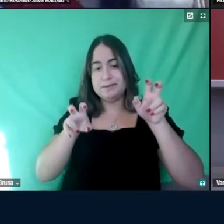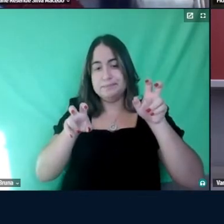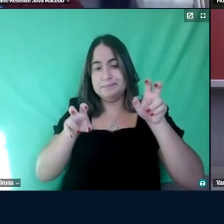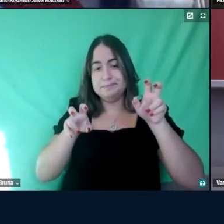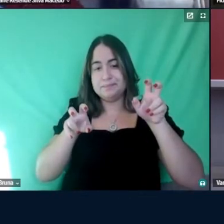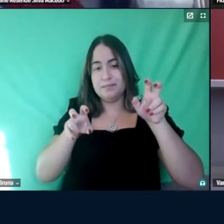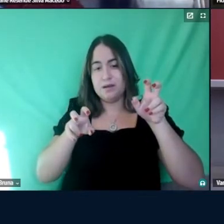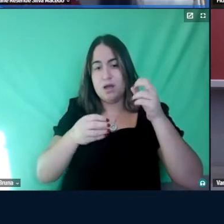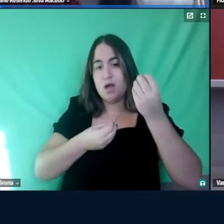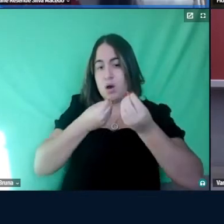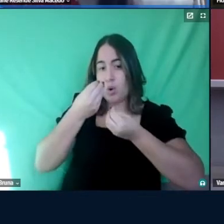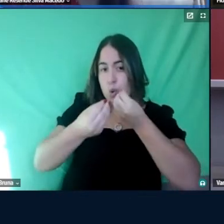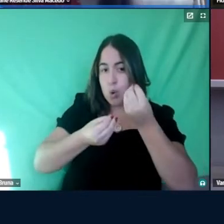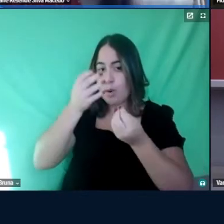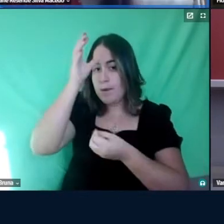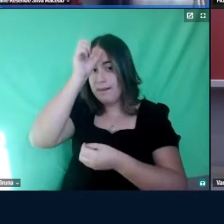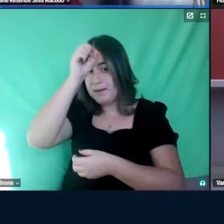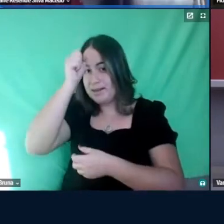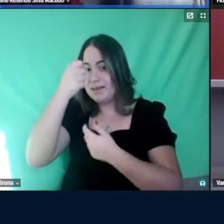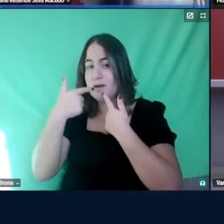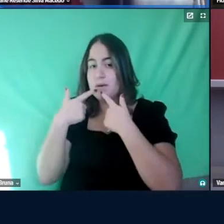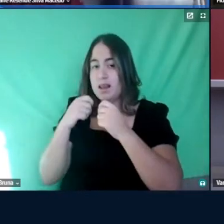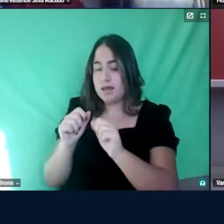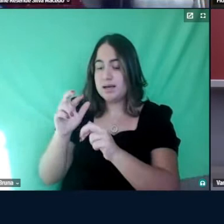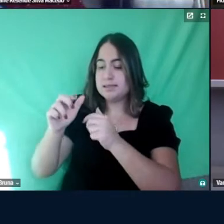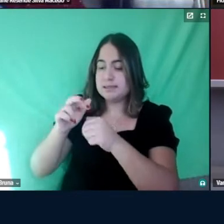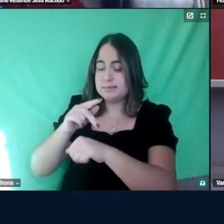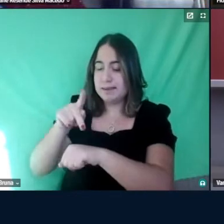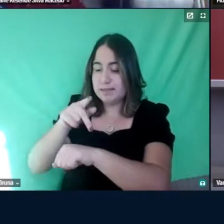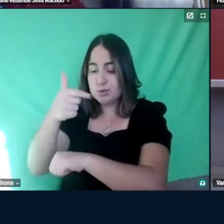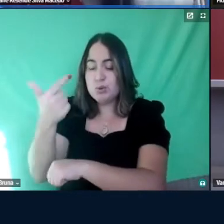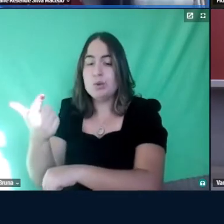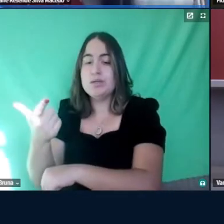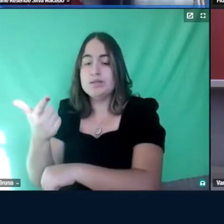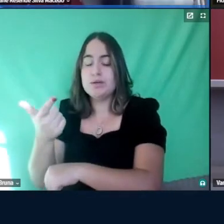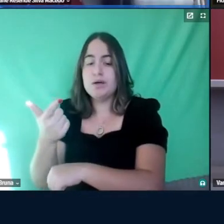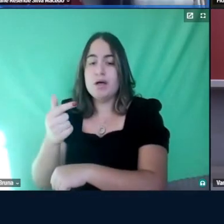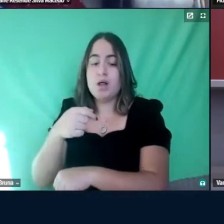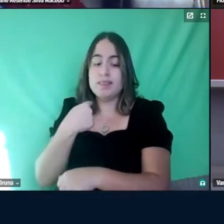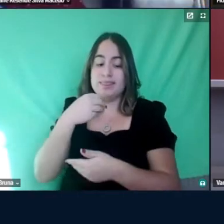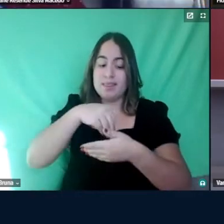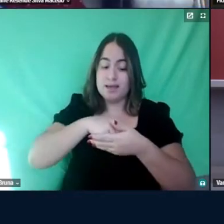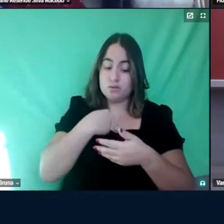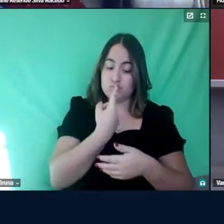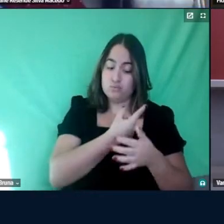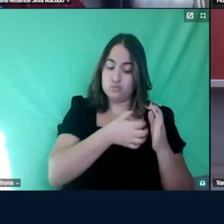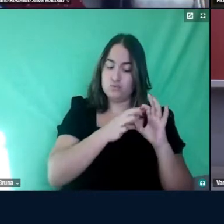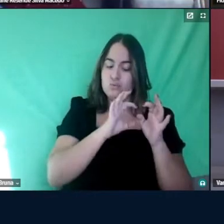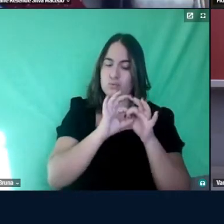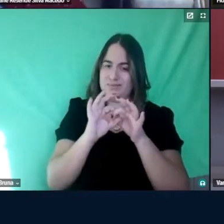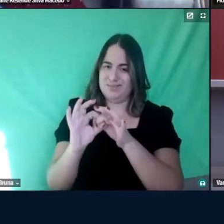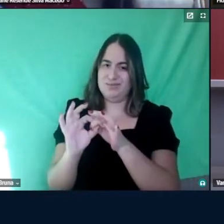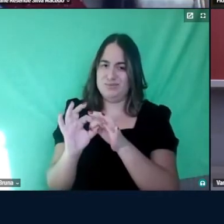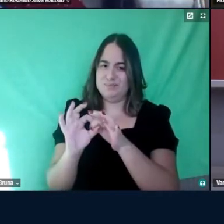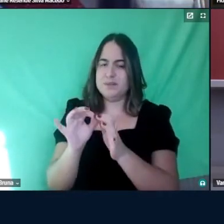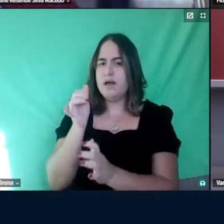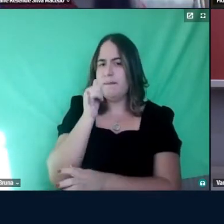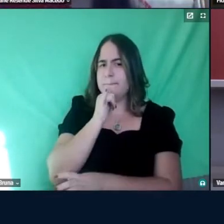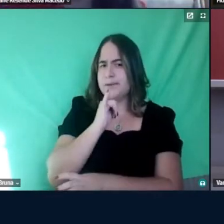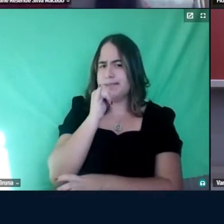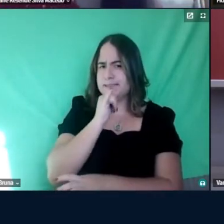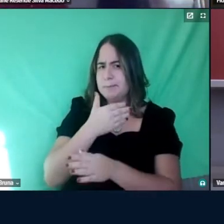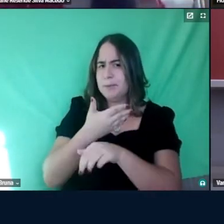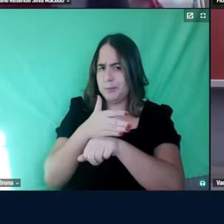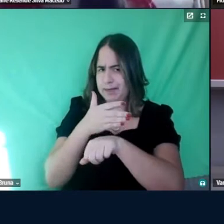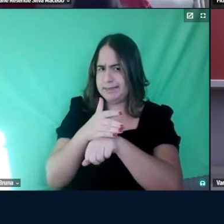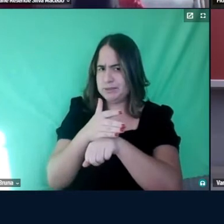como é aprender uma língua estrangeira, o que é língua estrangeira, no nosso contexto. Vou te dar um exemplo mais prático